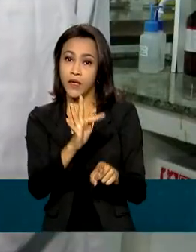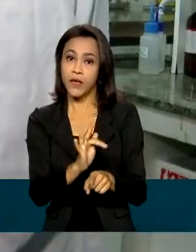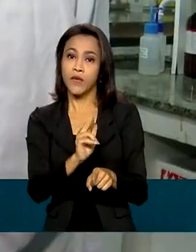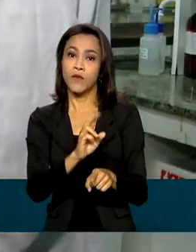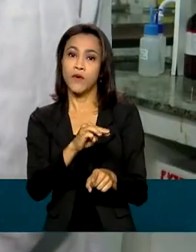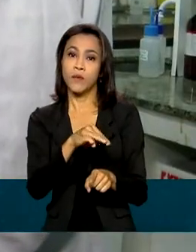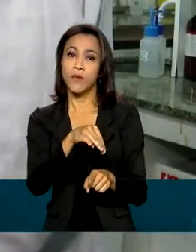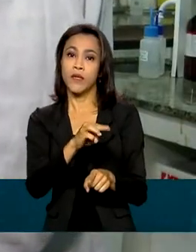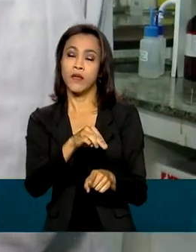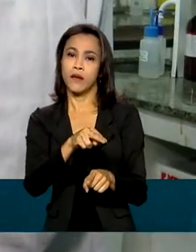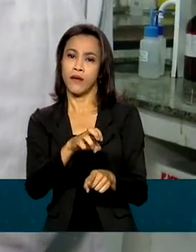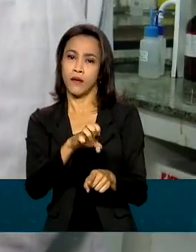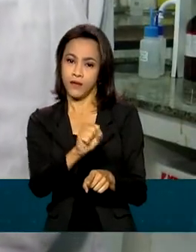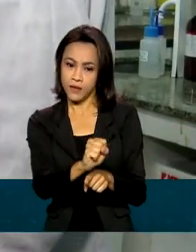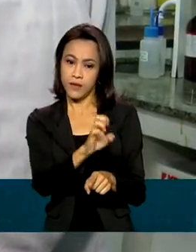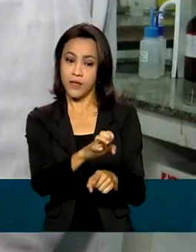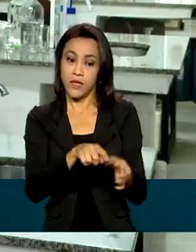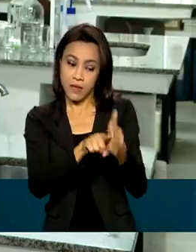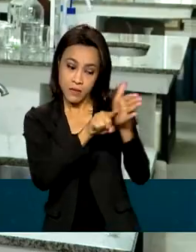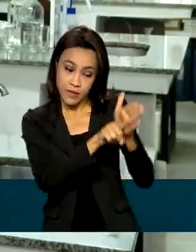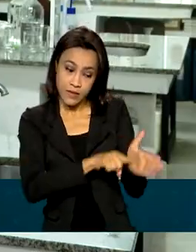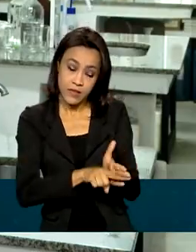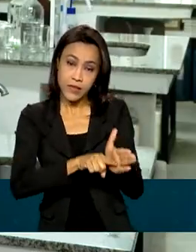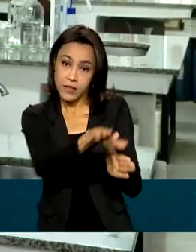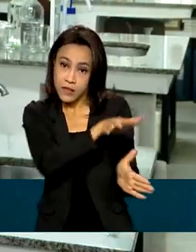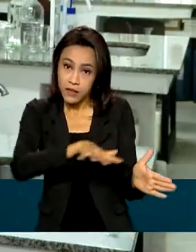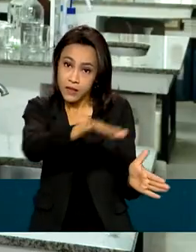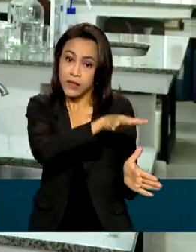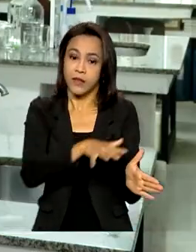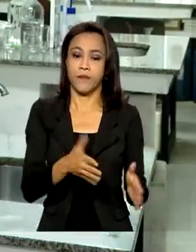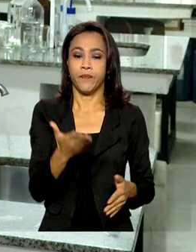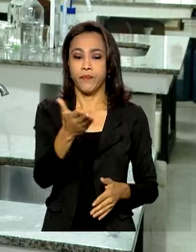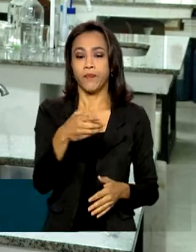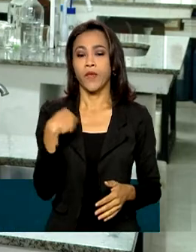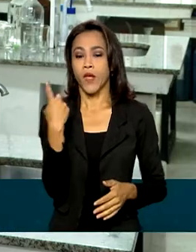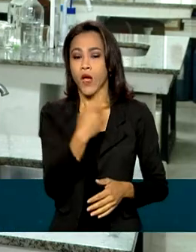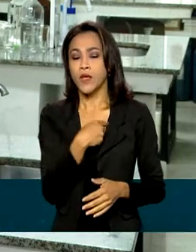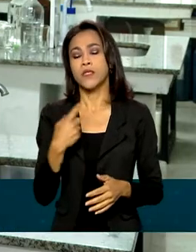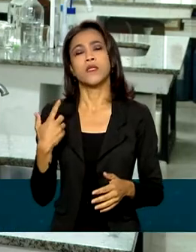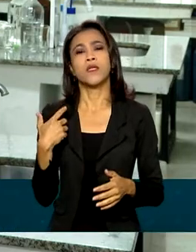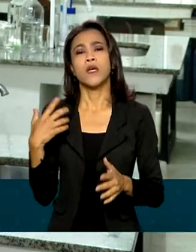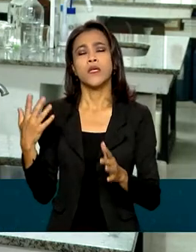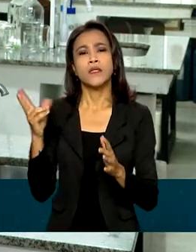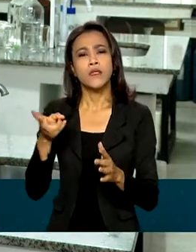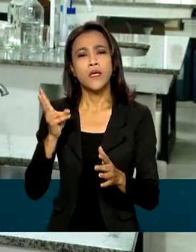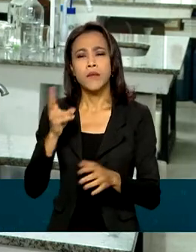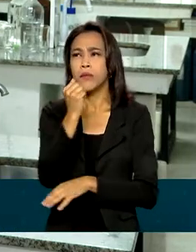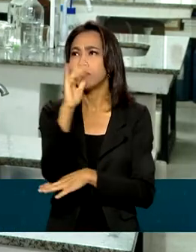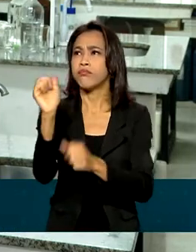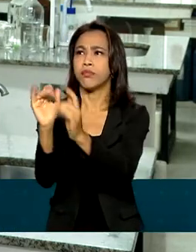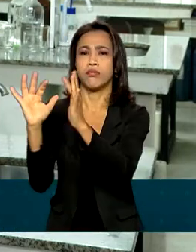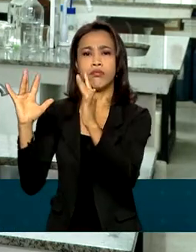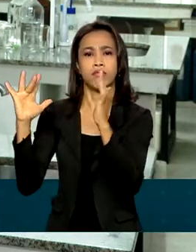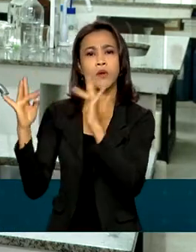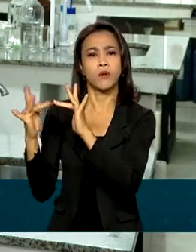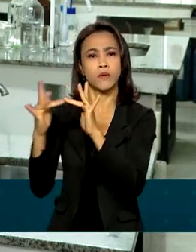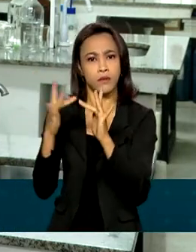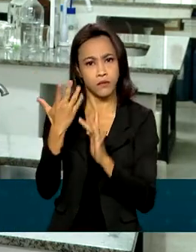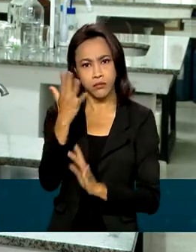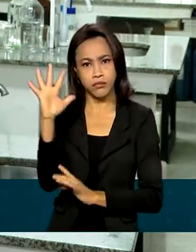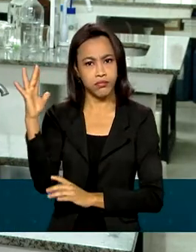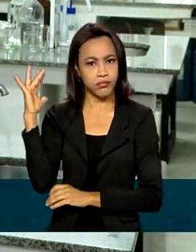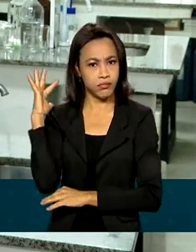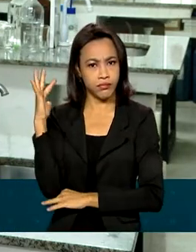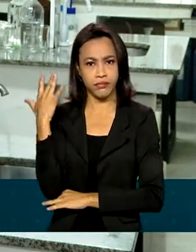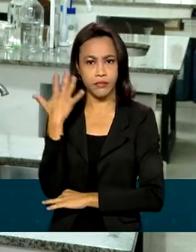plantas nativas da área de restinga. A gente está em contato com uma vegetação que cresce com